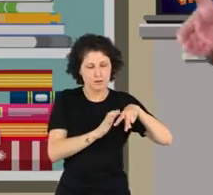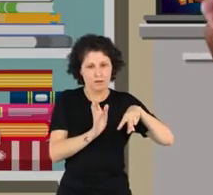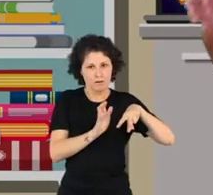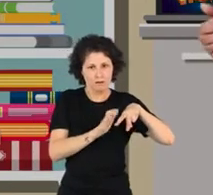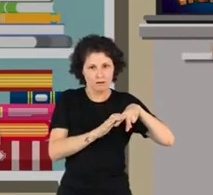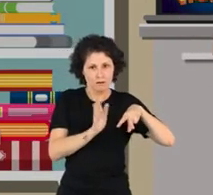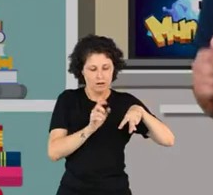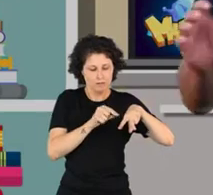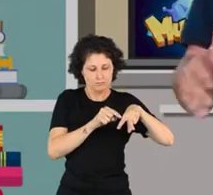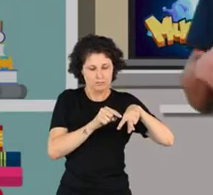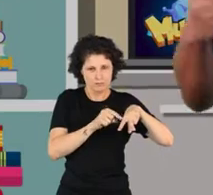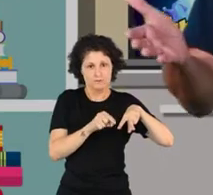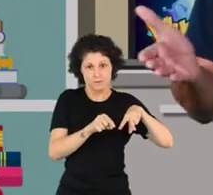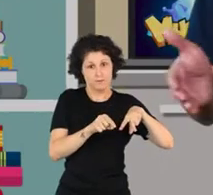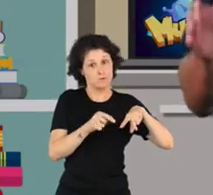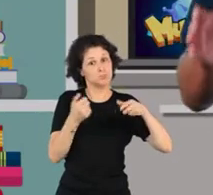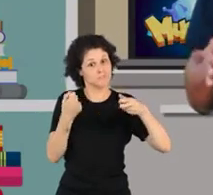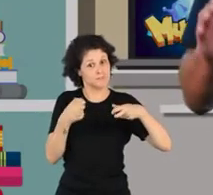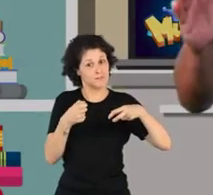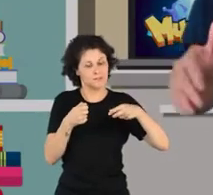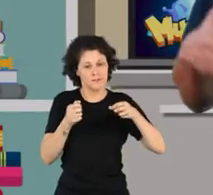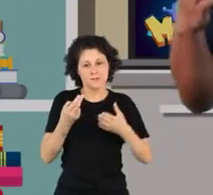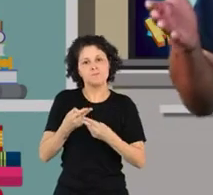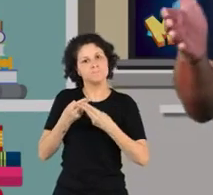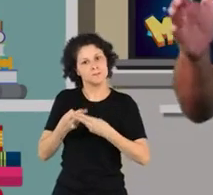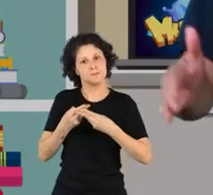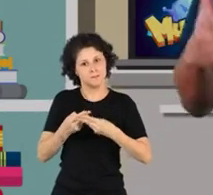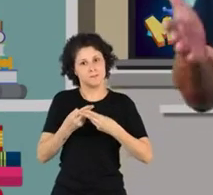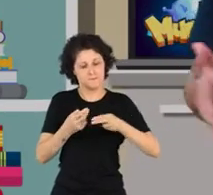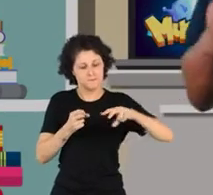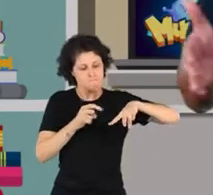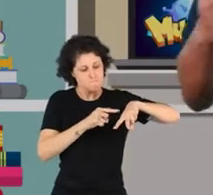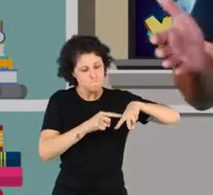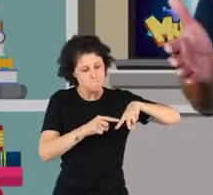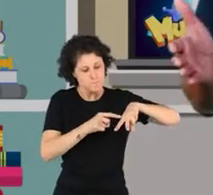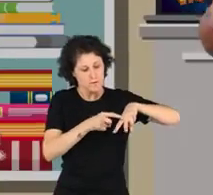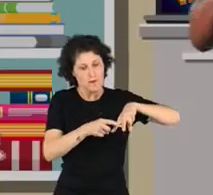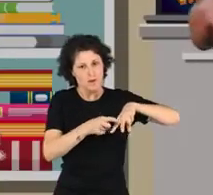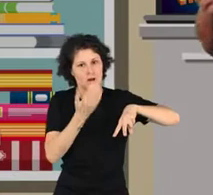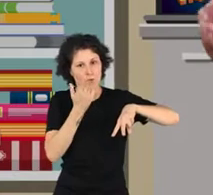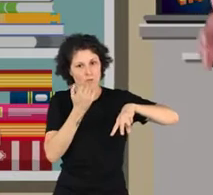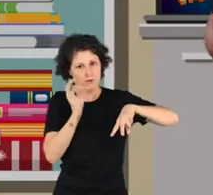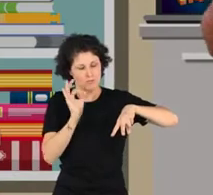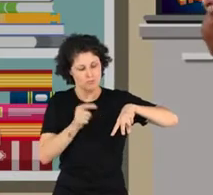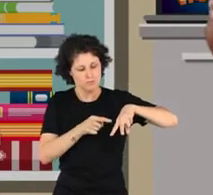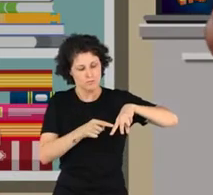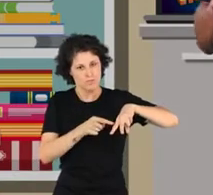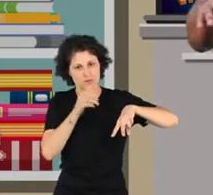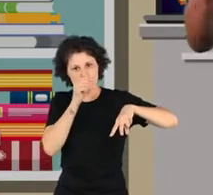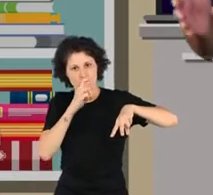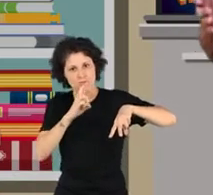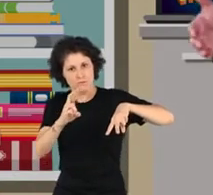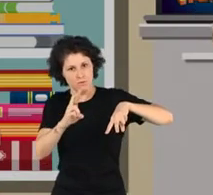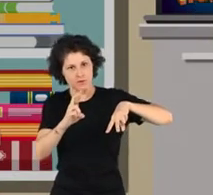vias respiratórias. Em casos mais graves, a pessoa precisa de ajuda para conseguir desengasgar. Para evitar que isso aconteça,